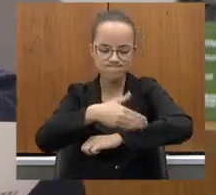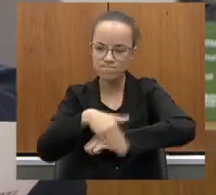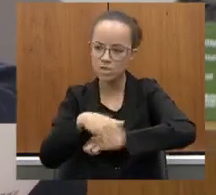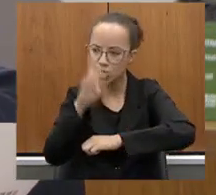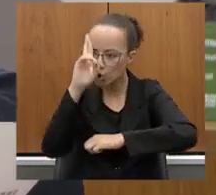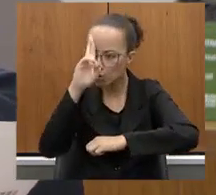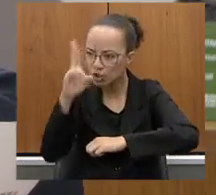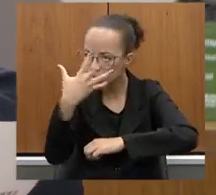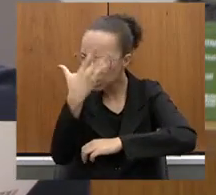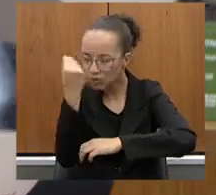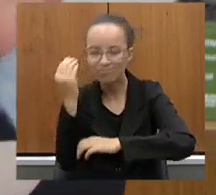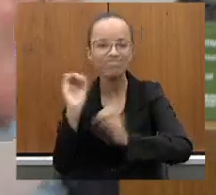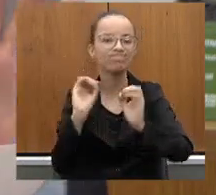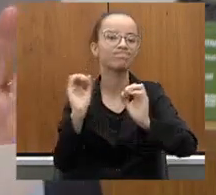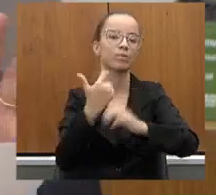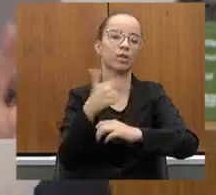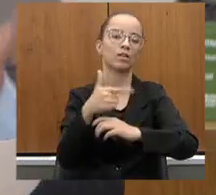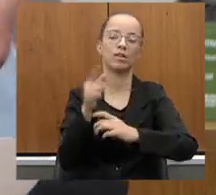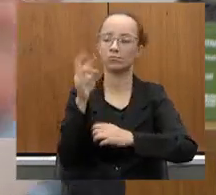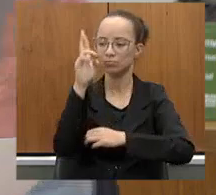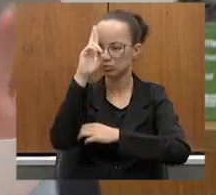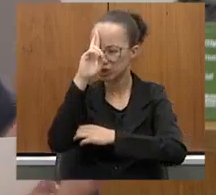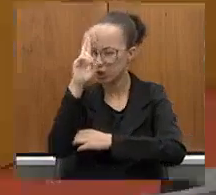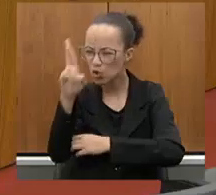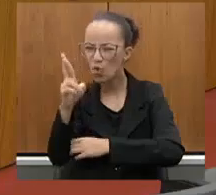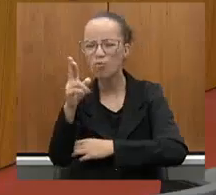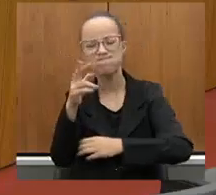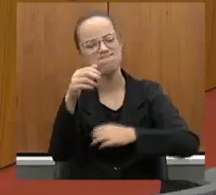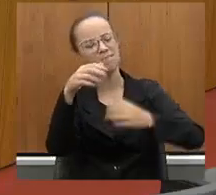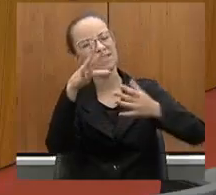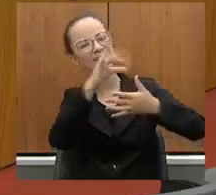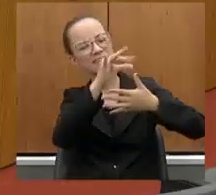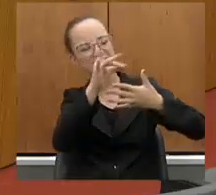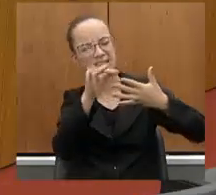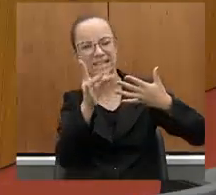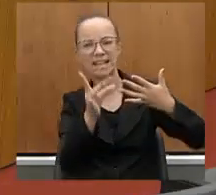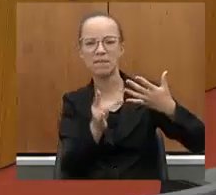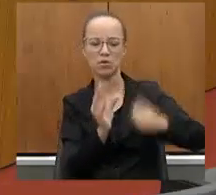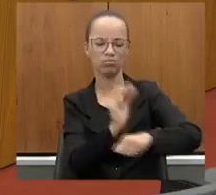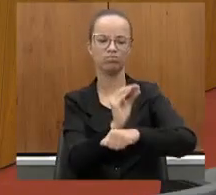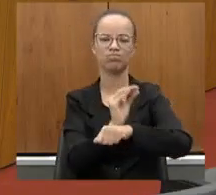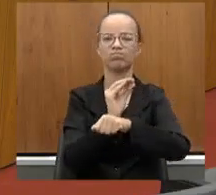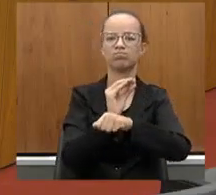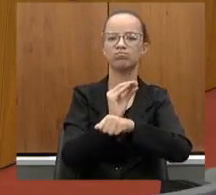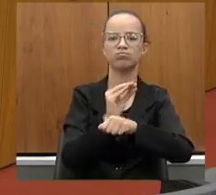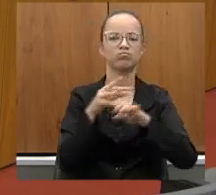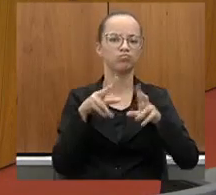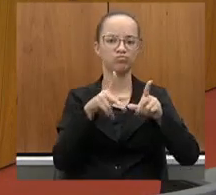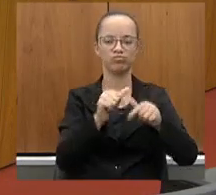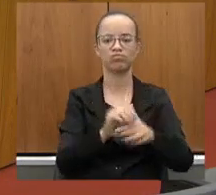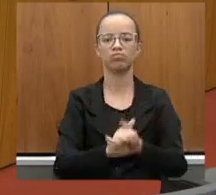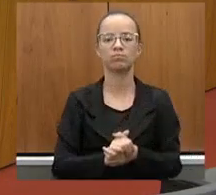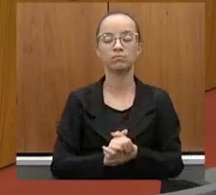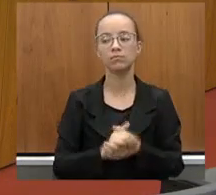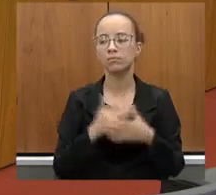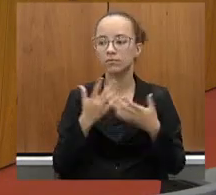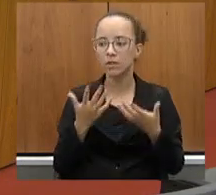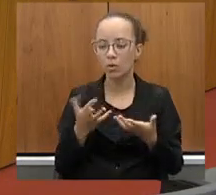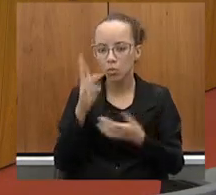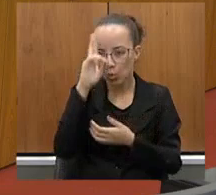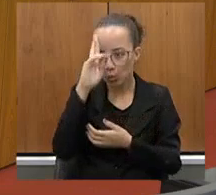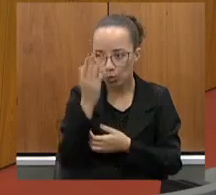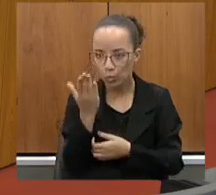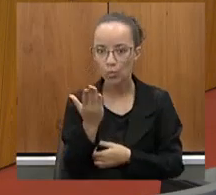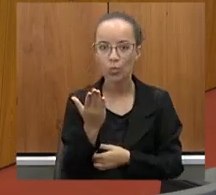esquecido. Olhou cuidadosamente, como um pai, olha um filho. Então, isto, V. Exª se